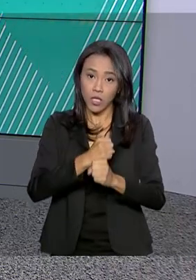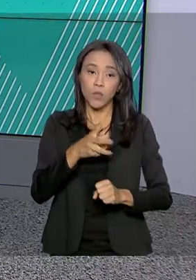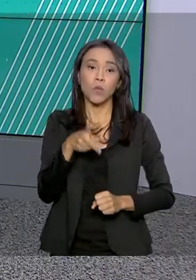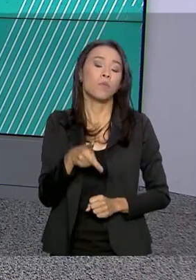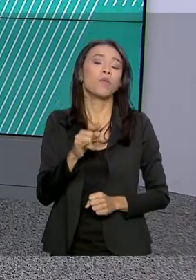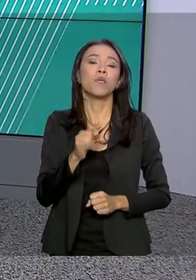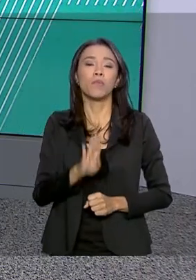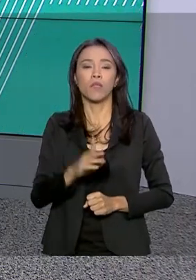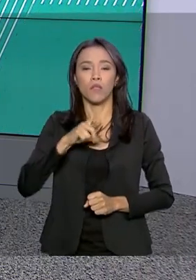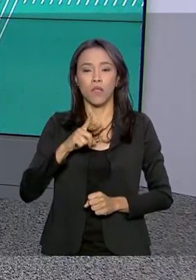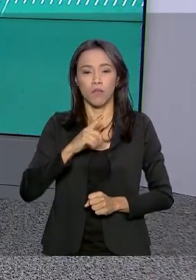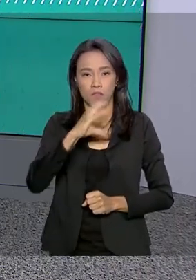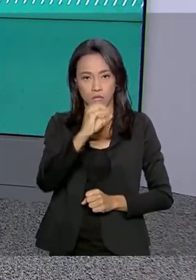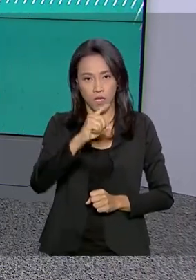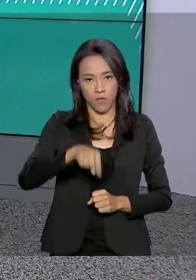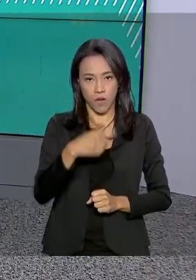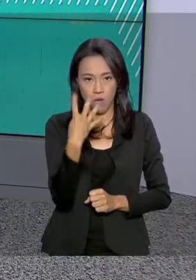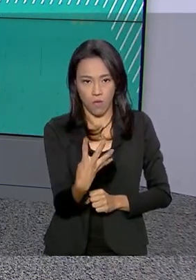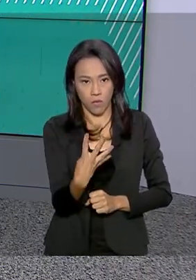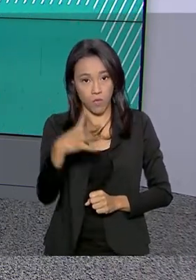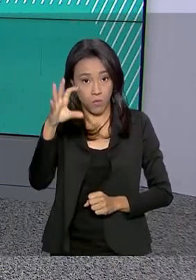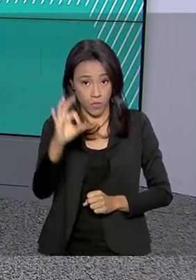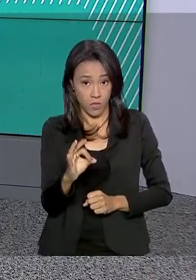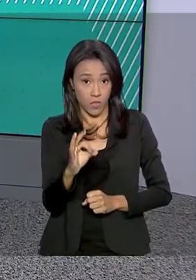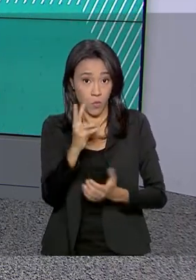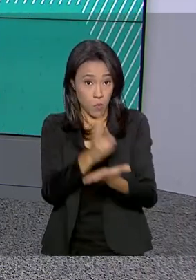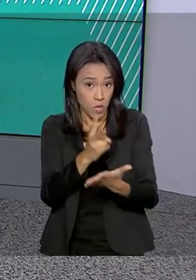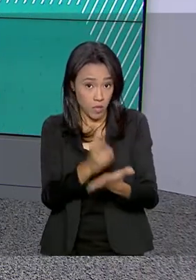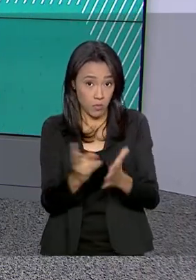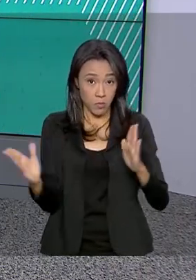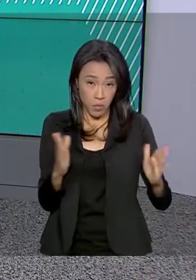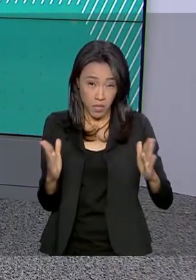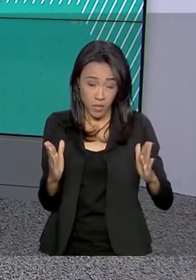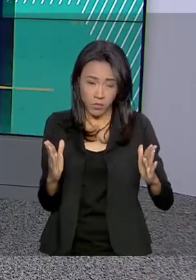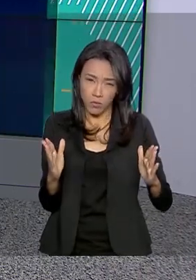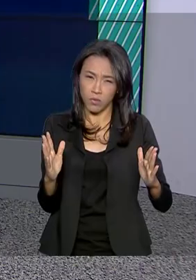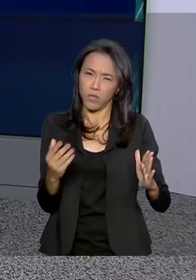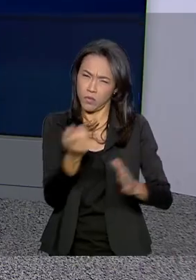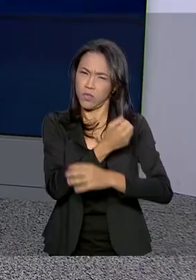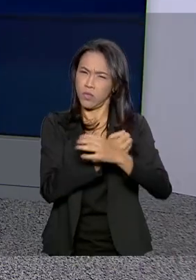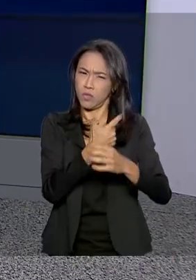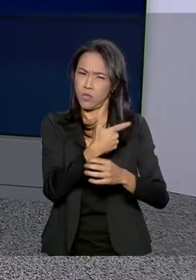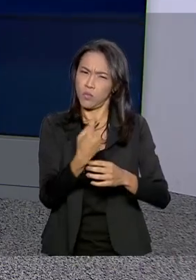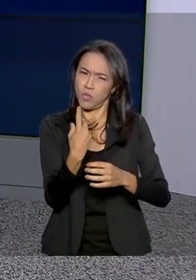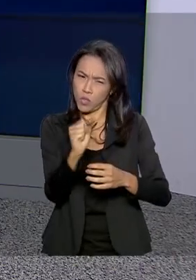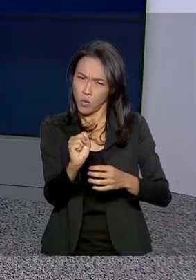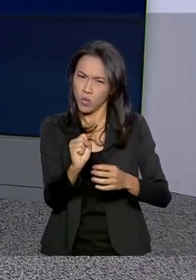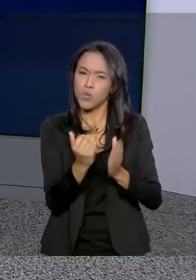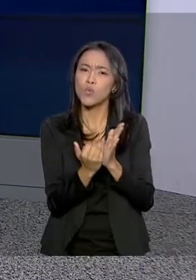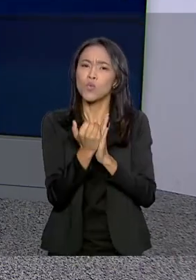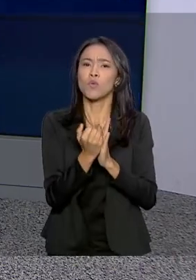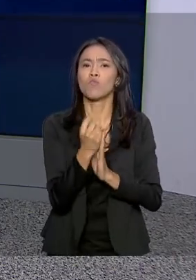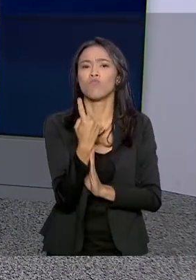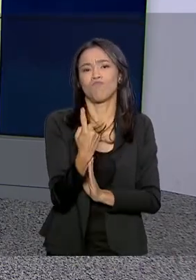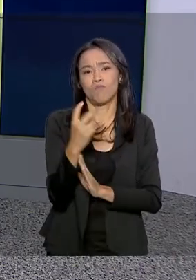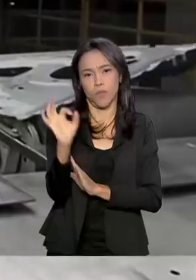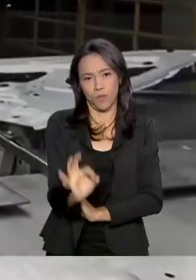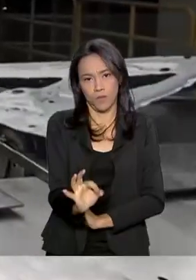,4% no período. Na comparação com o mesmo período de 2018, o PIB subiu 1%.